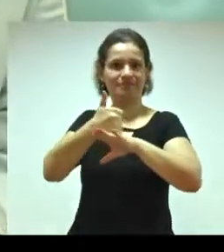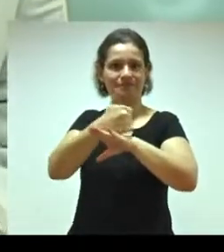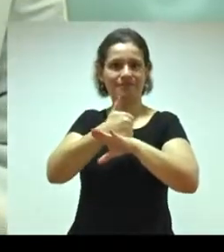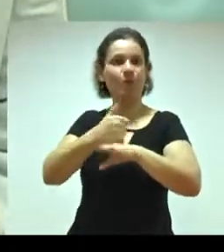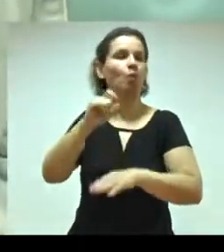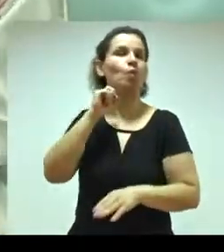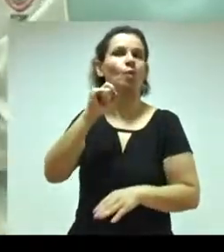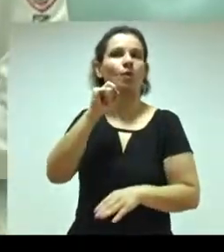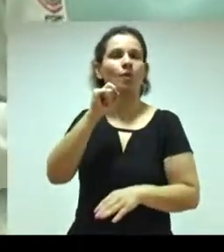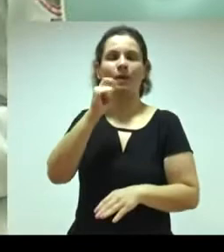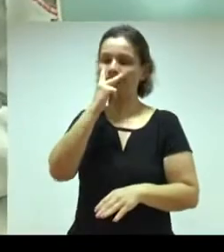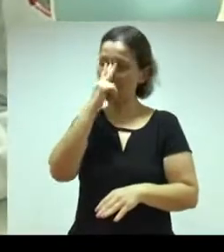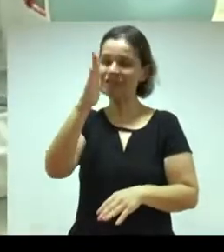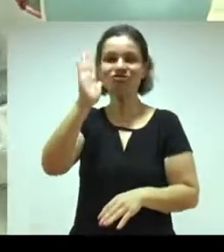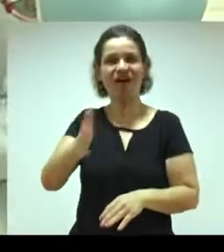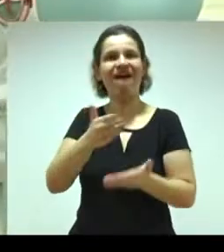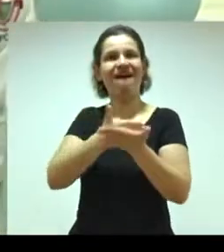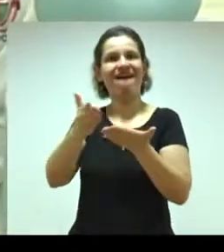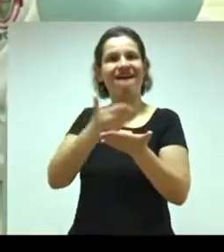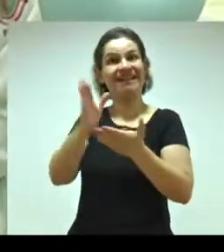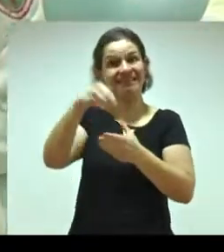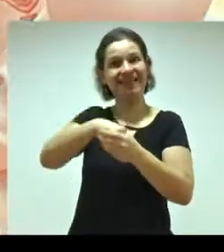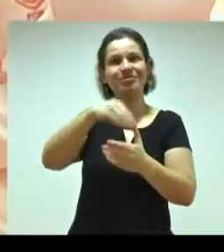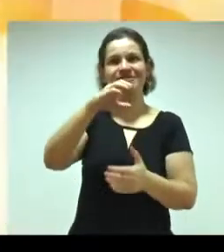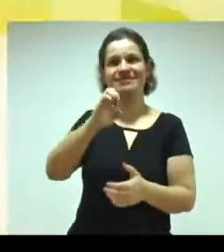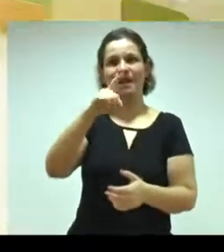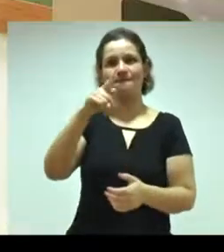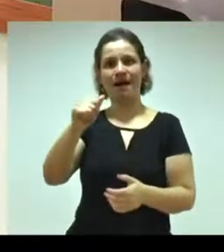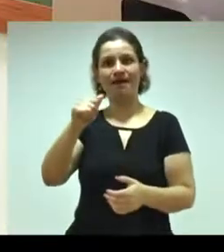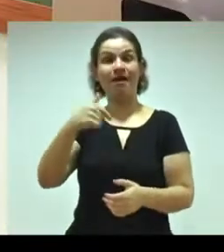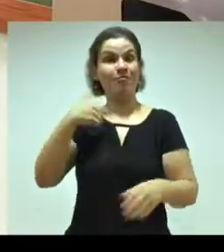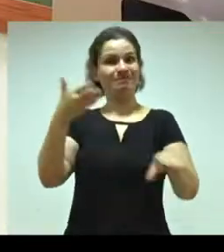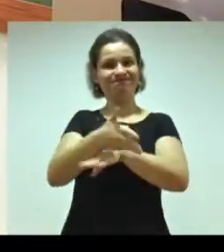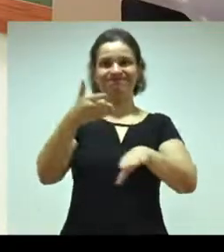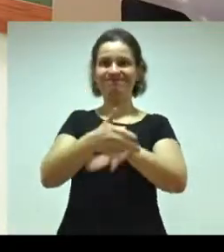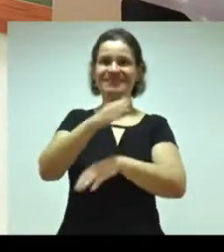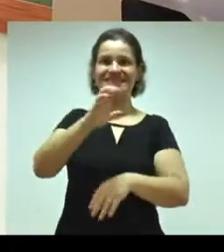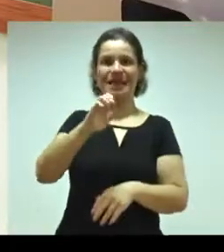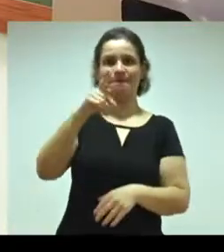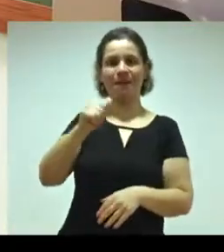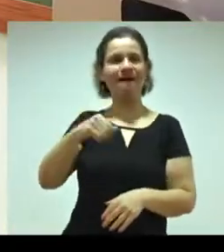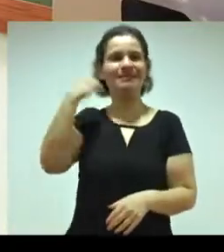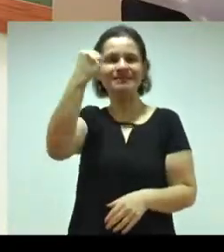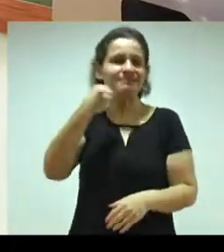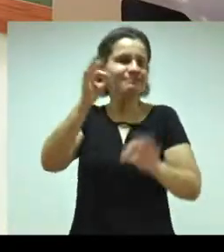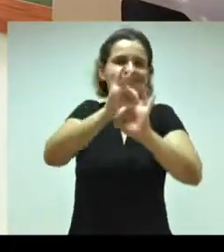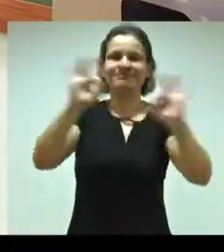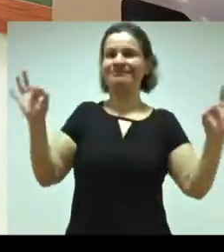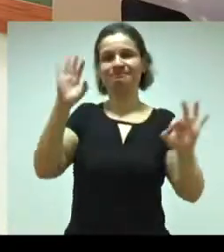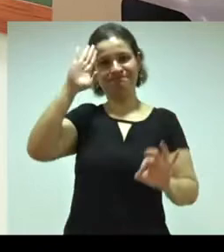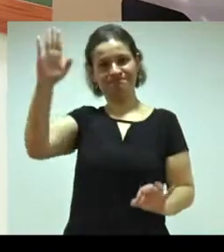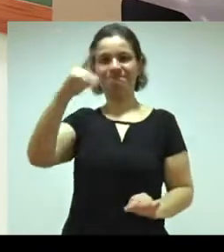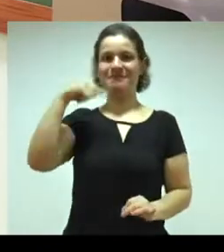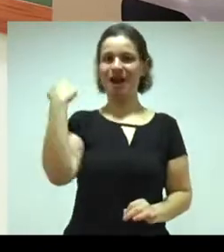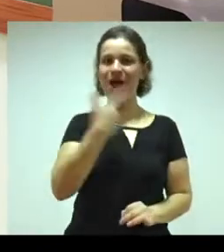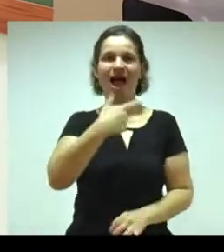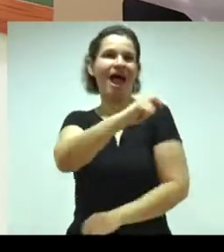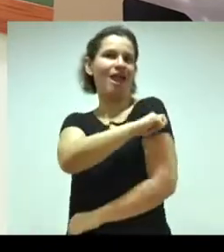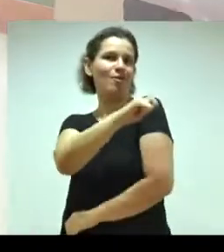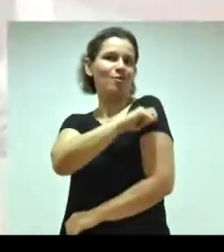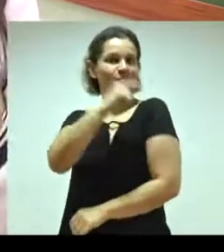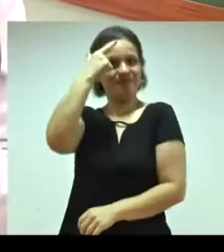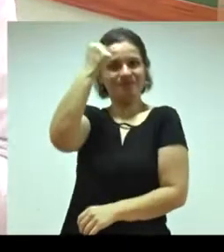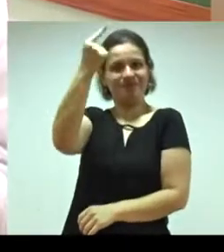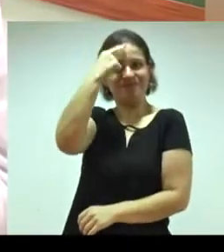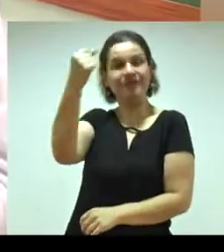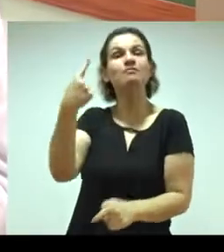que, aliás, já começa no CEPAI. Participar do CEPAI é uma experiência incrível, principalmente para nós, alunos da graduação,